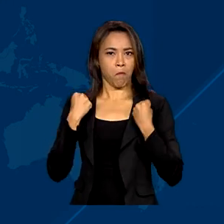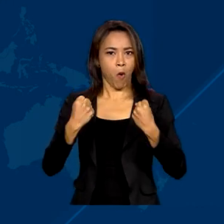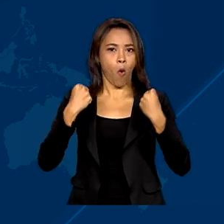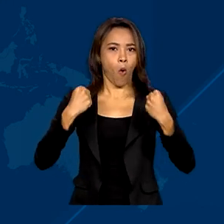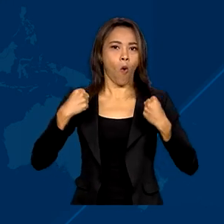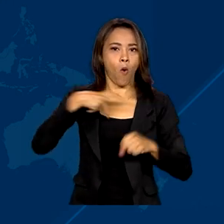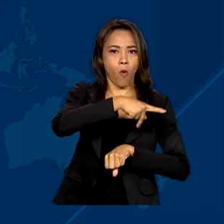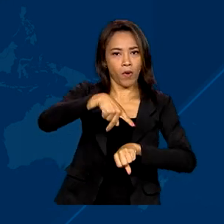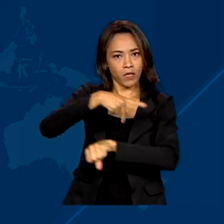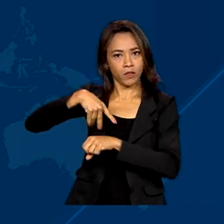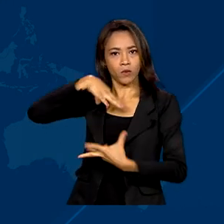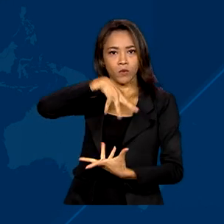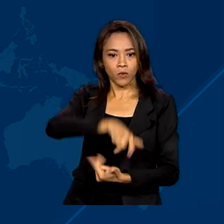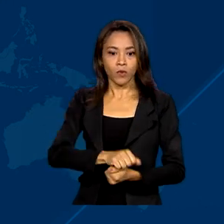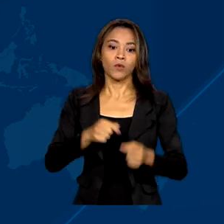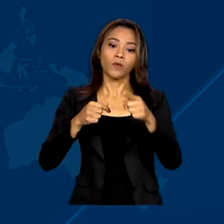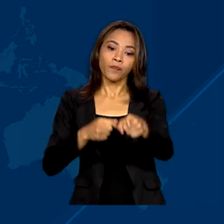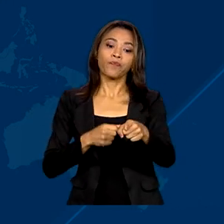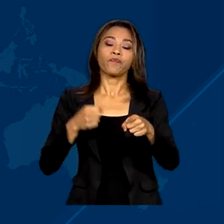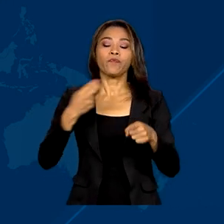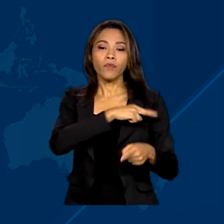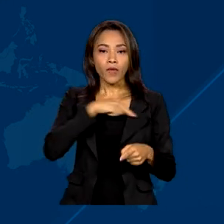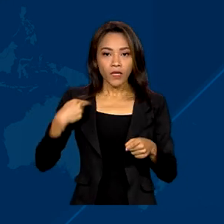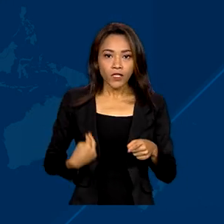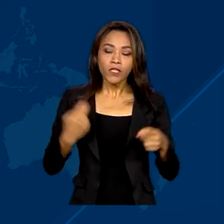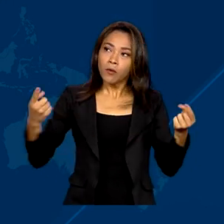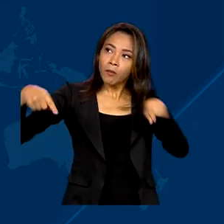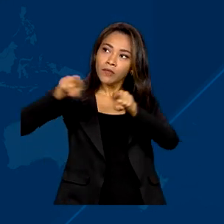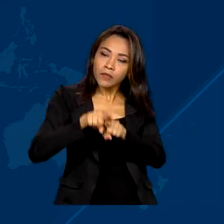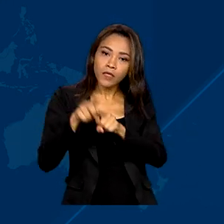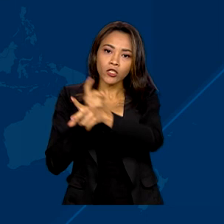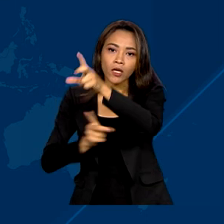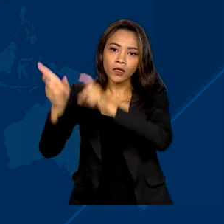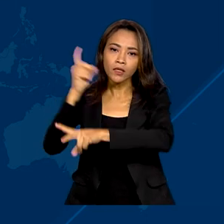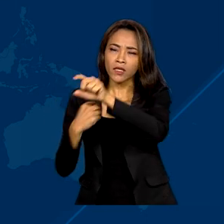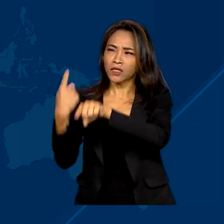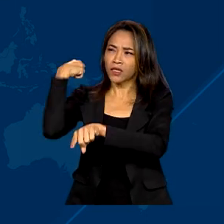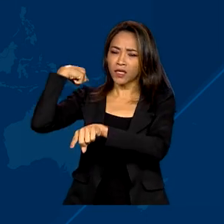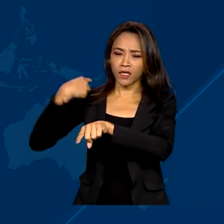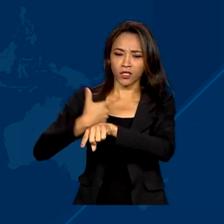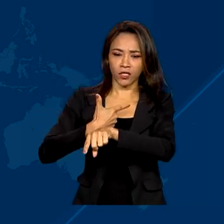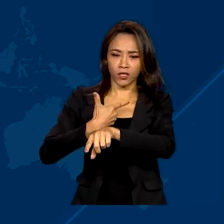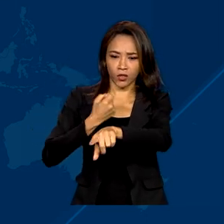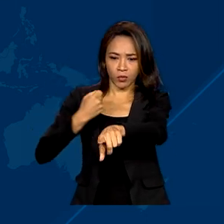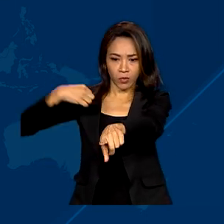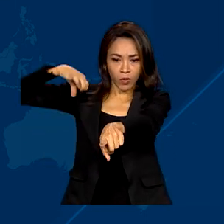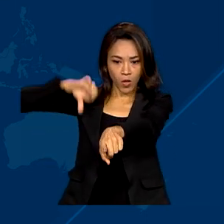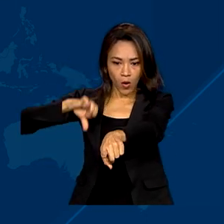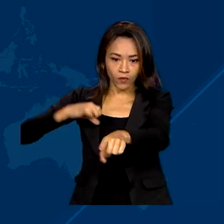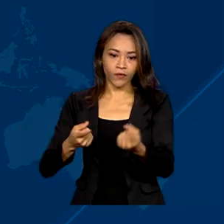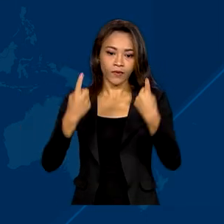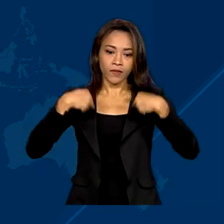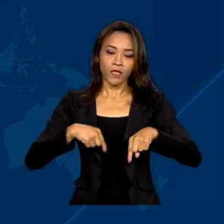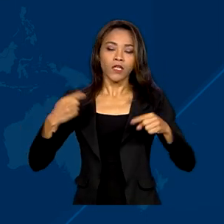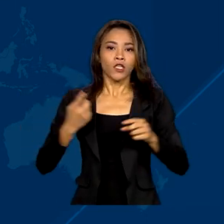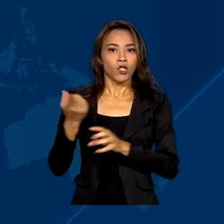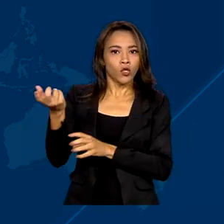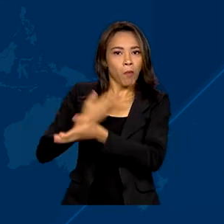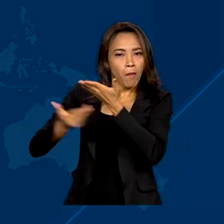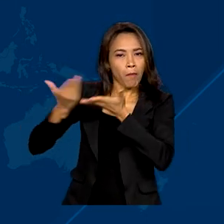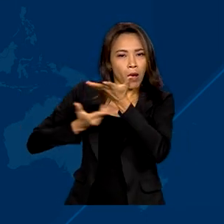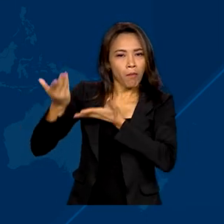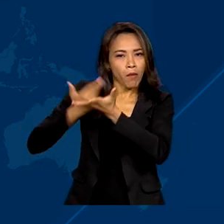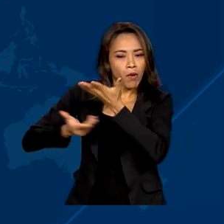A China é o maior parceiro comercial do Brasil desde 2009. Em 2022, a corrente de comércio atingiu cerca de